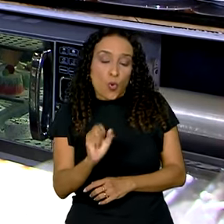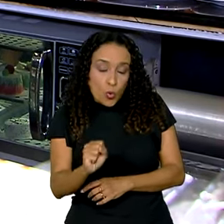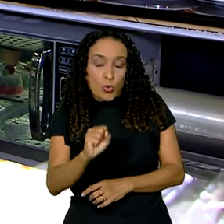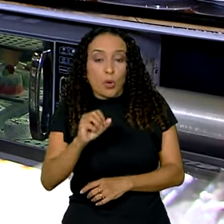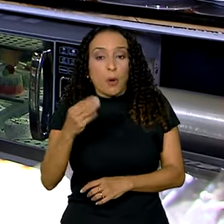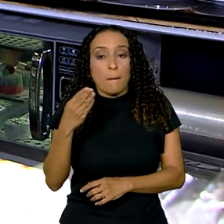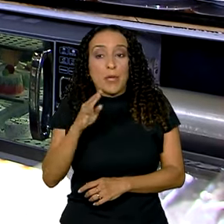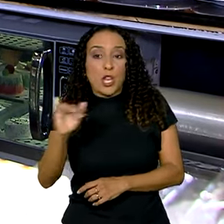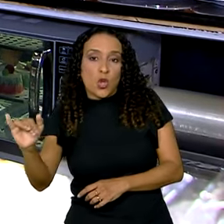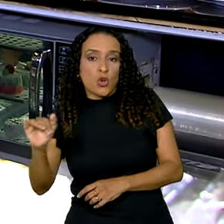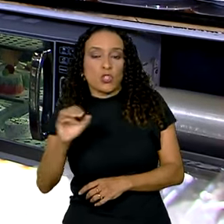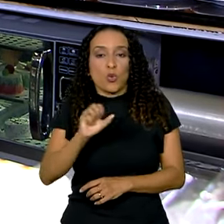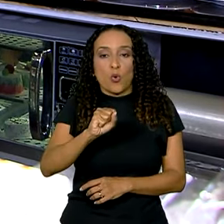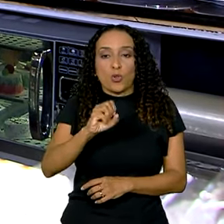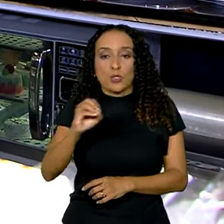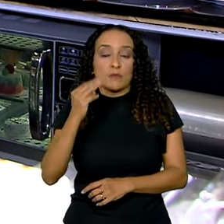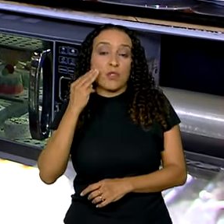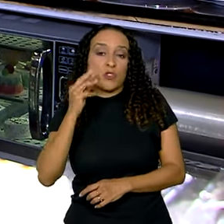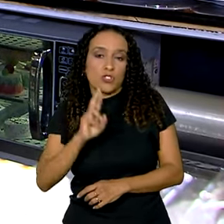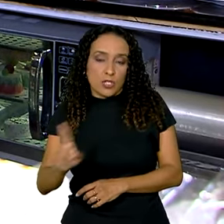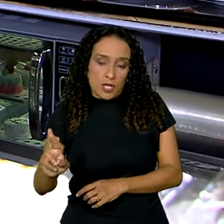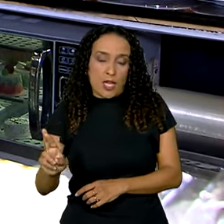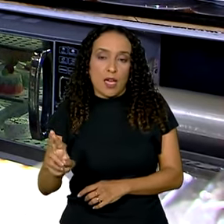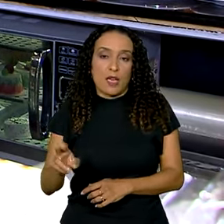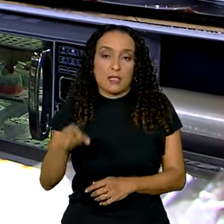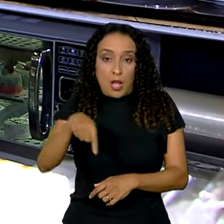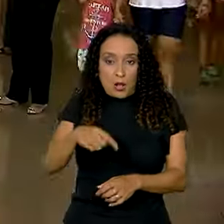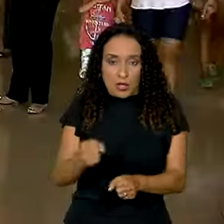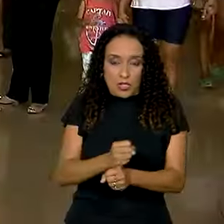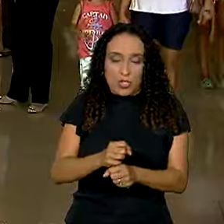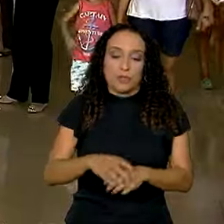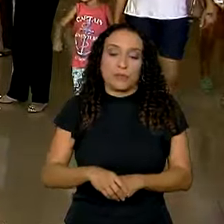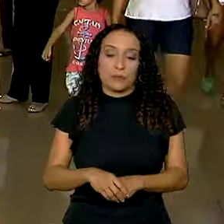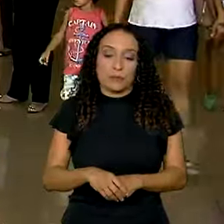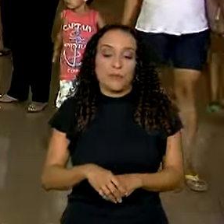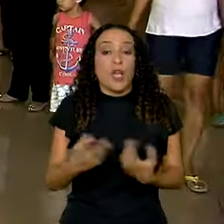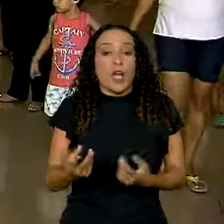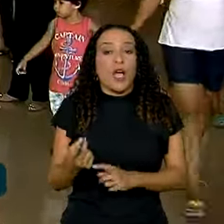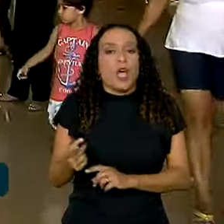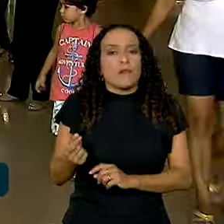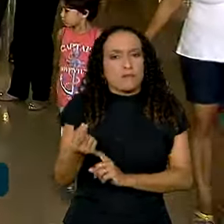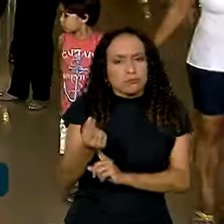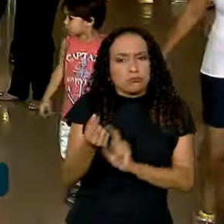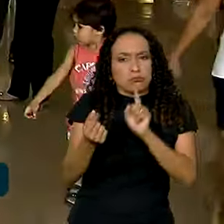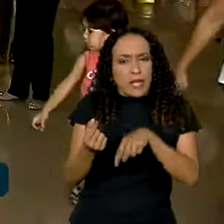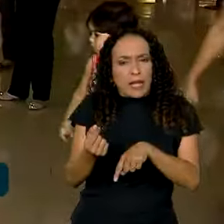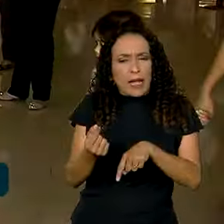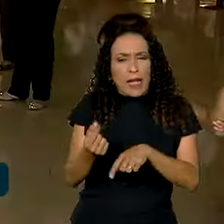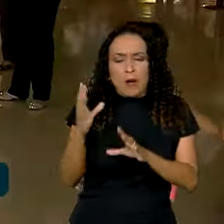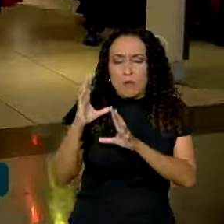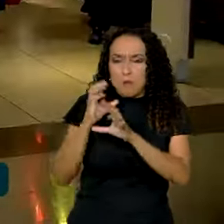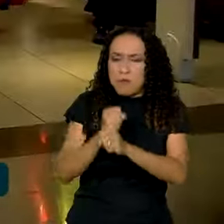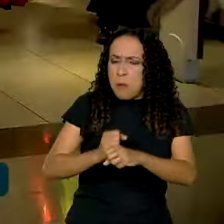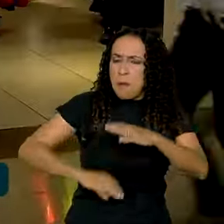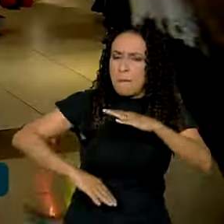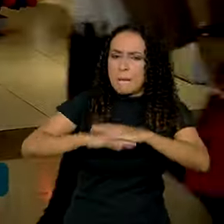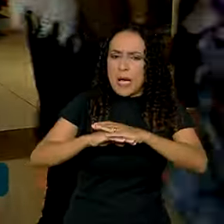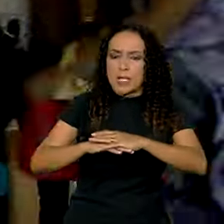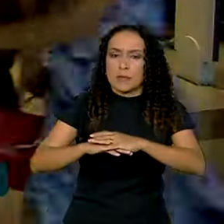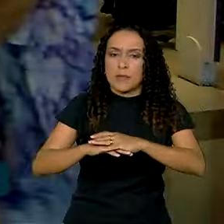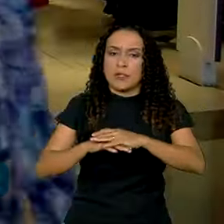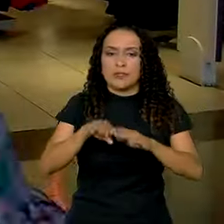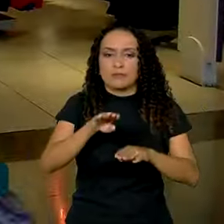e 800 milhões de reais neste ano. Esse valor é a conta máxima de